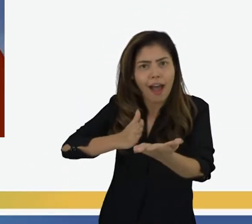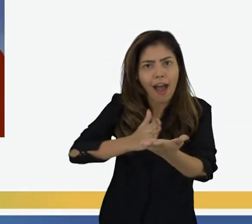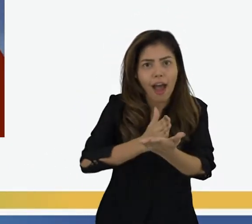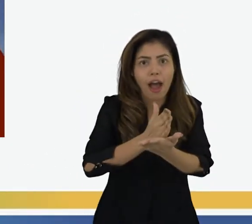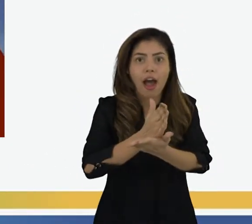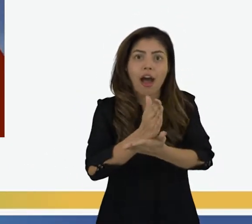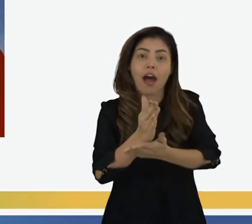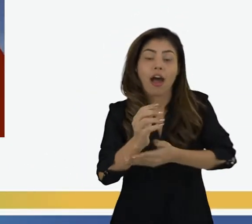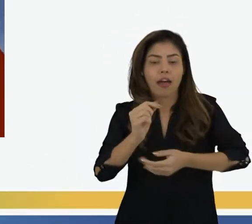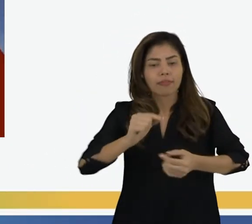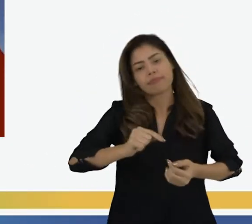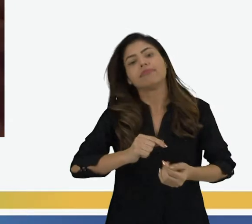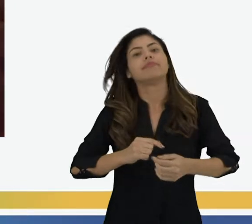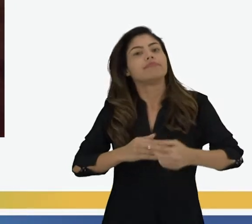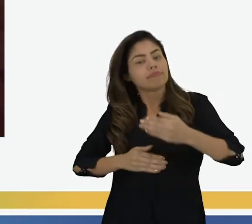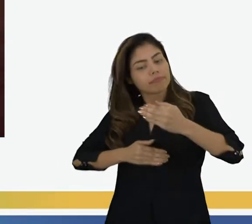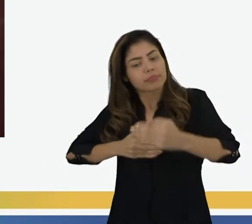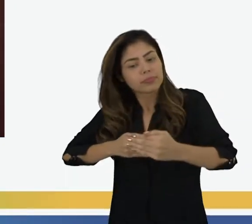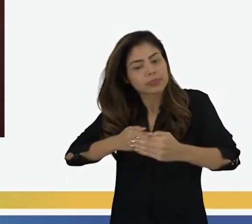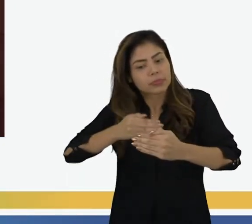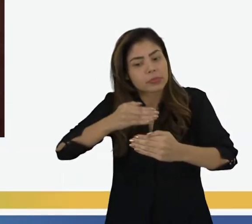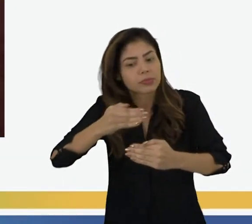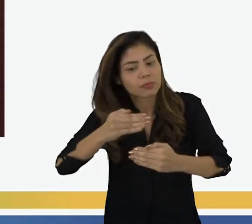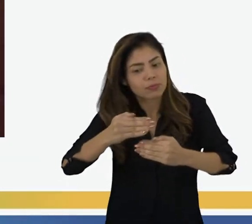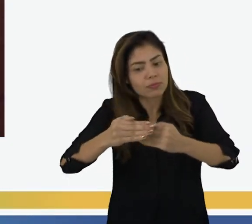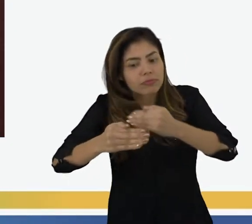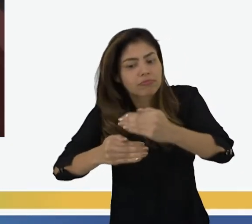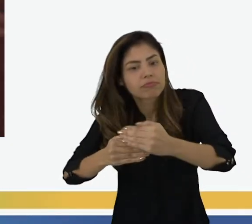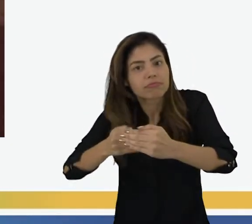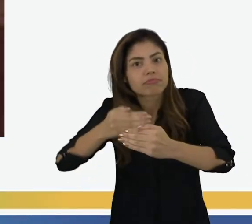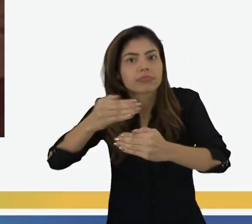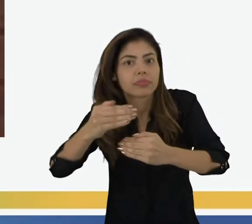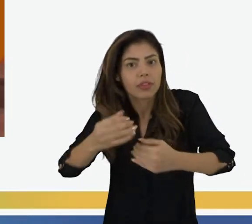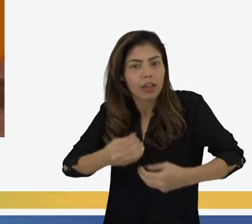O nosso caminho